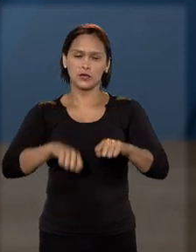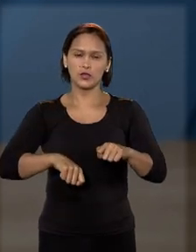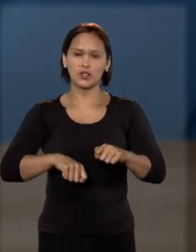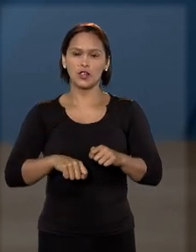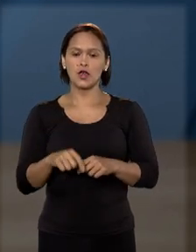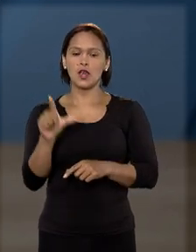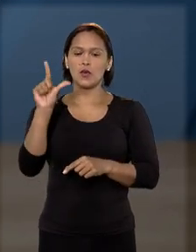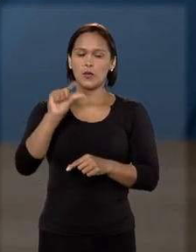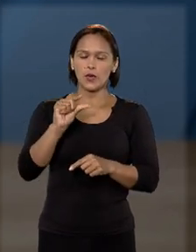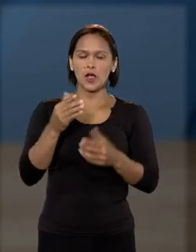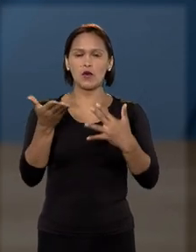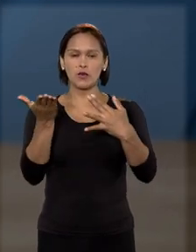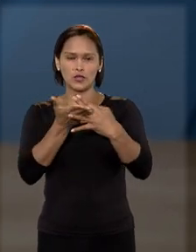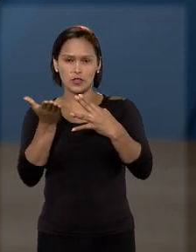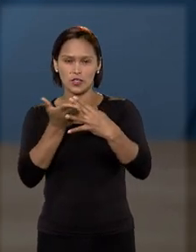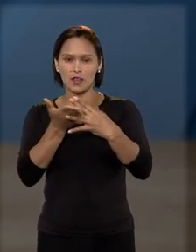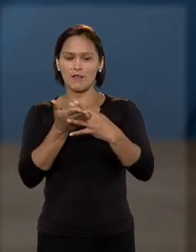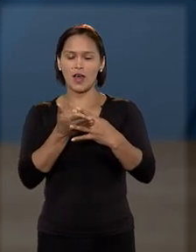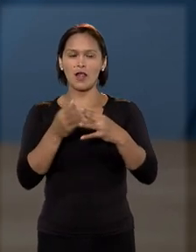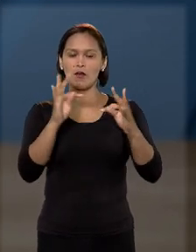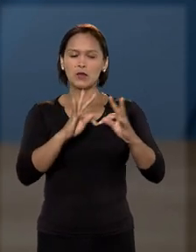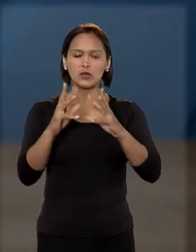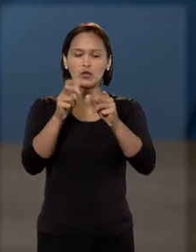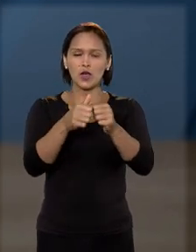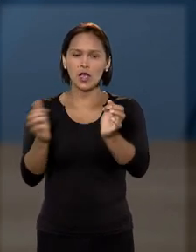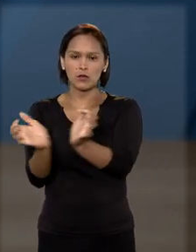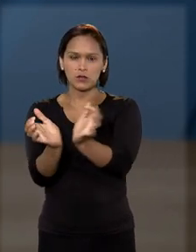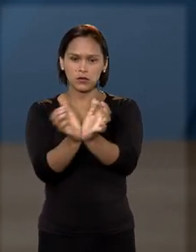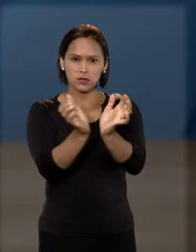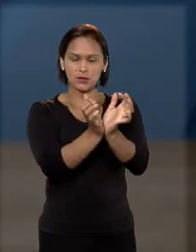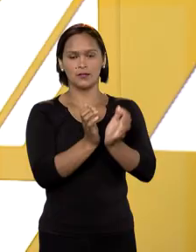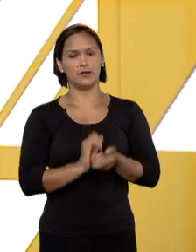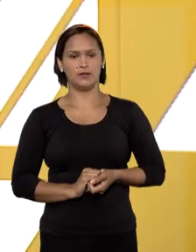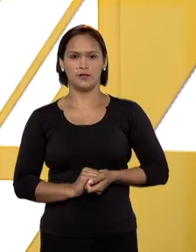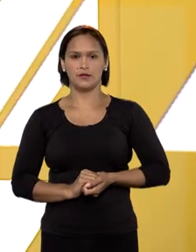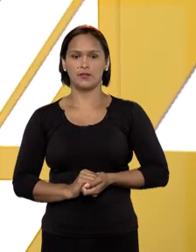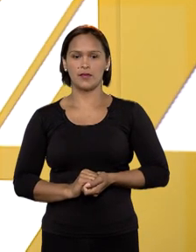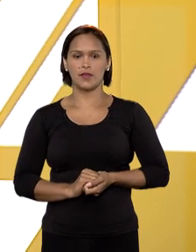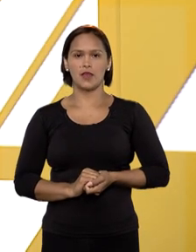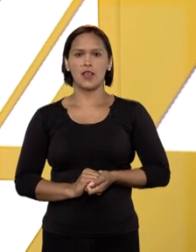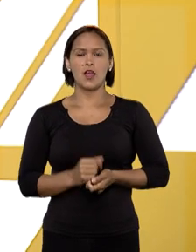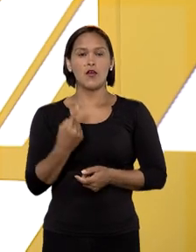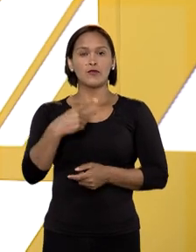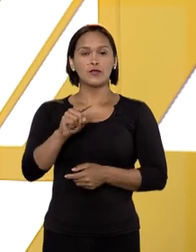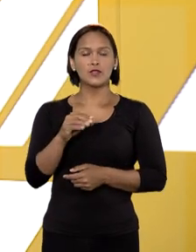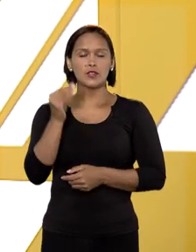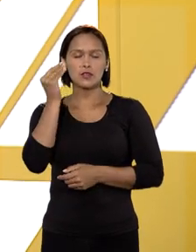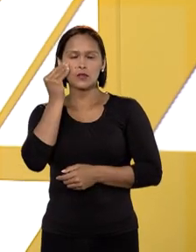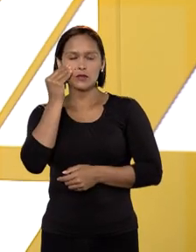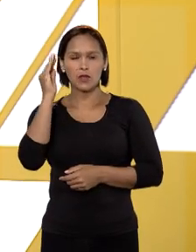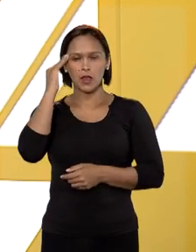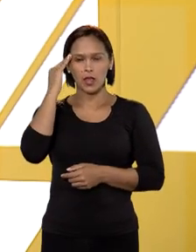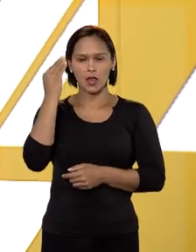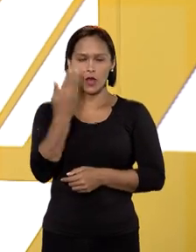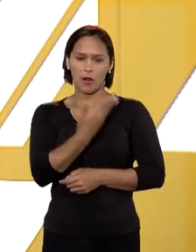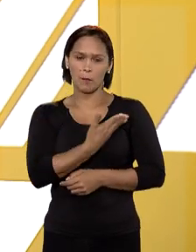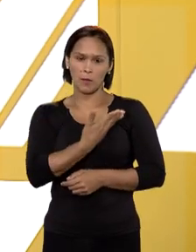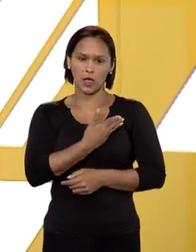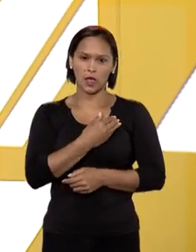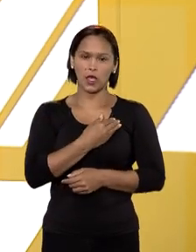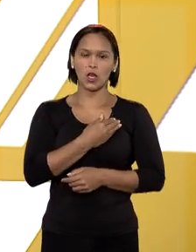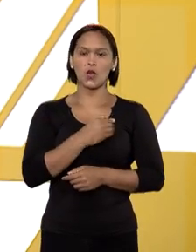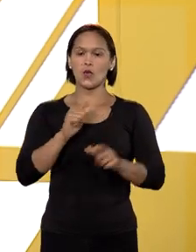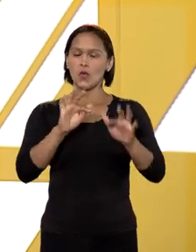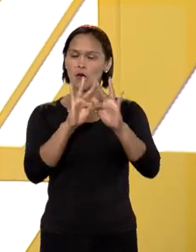flexibilizar os horários de intervalo para não causar aglomeração. Você já tentou entender o que seu amigo,